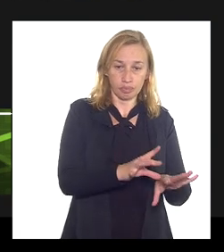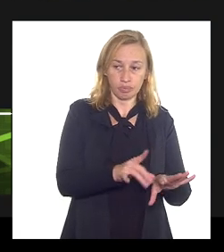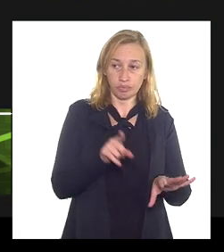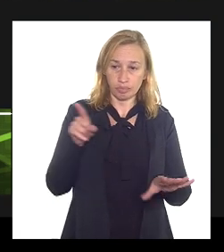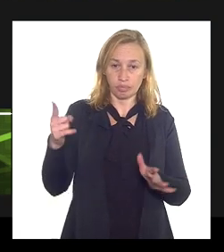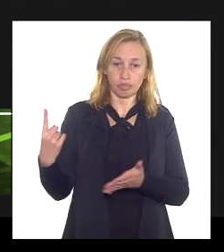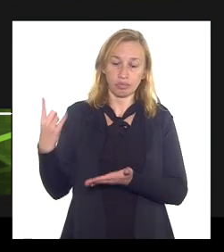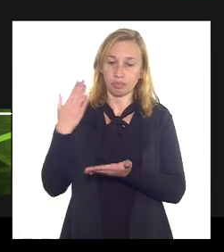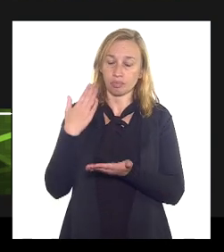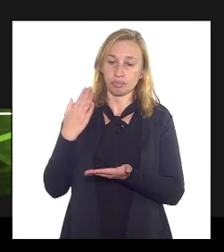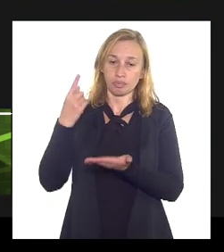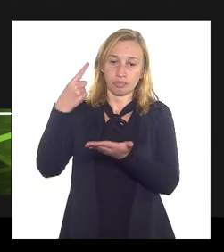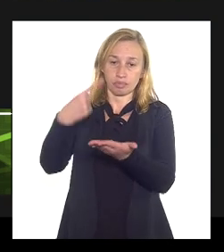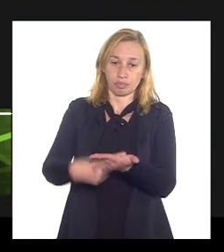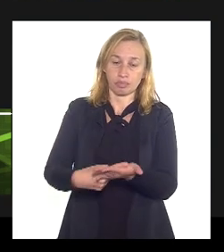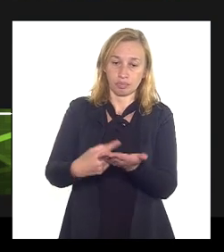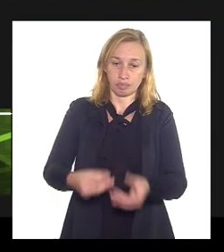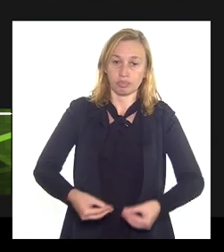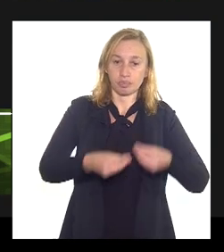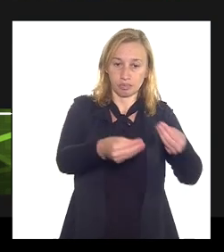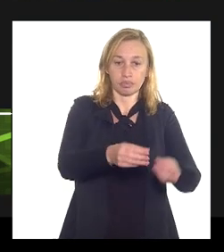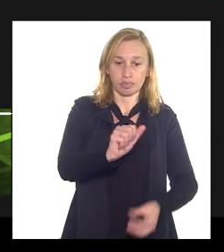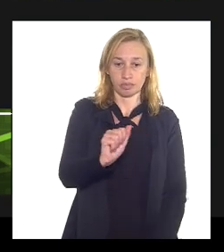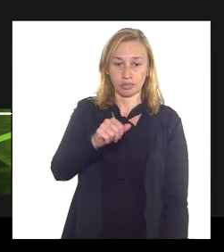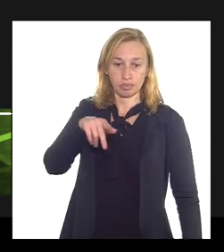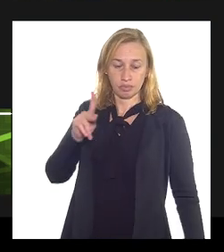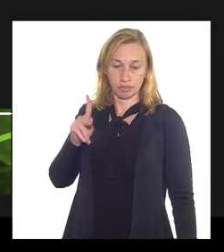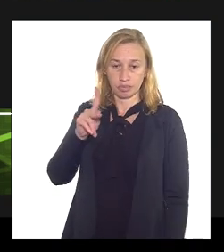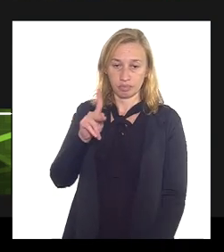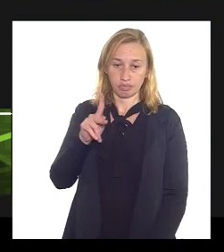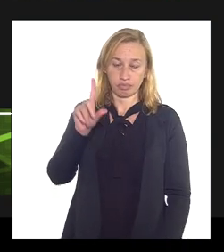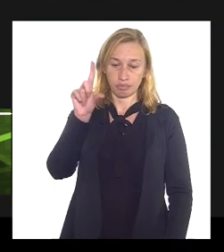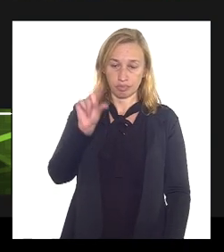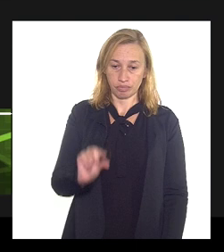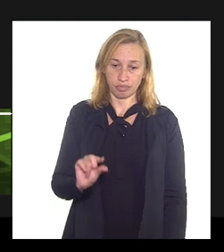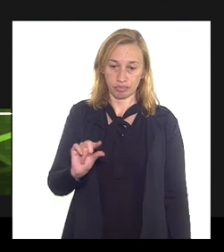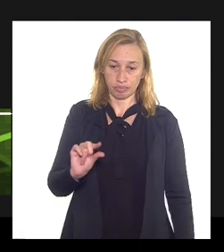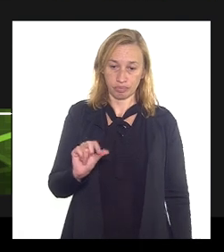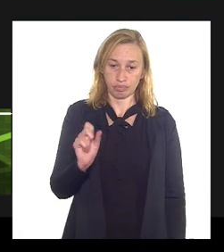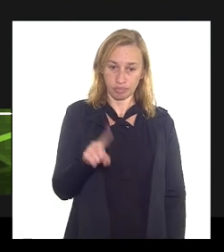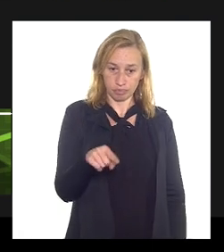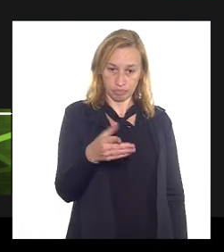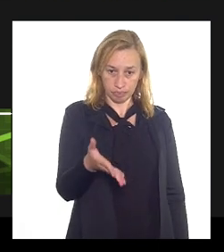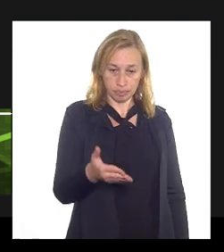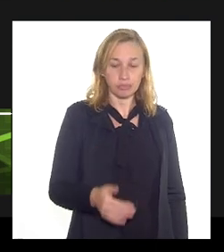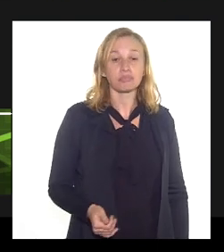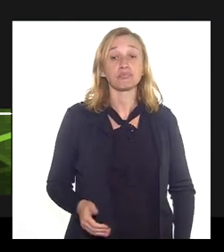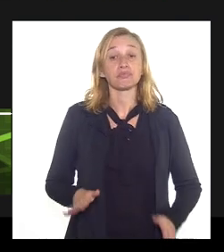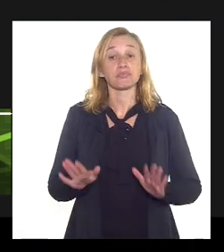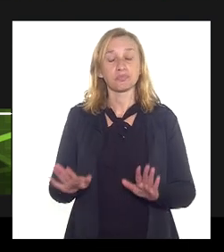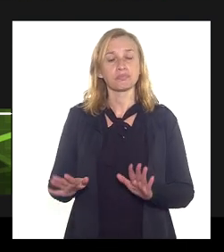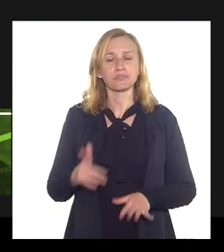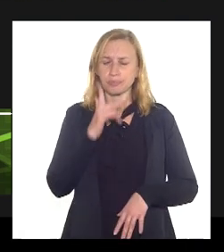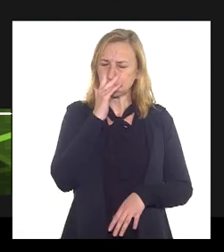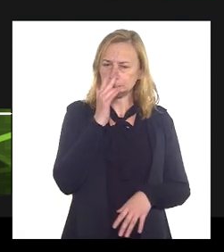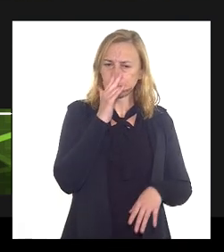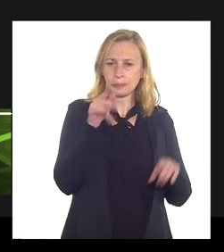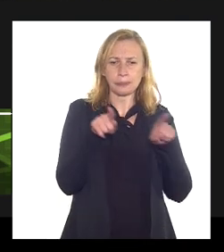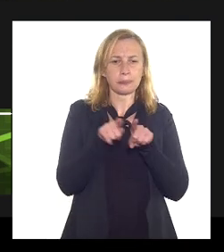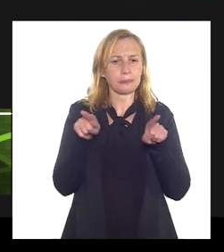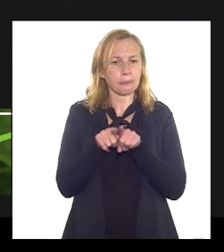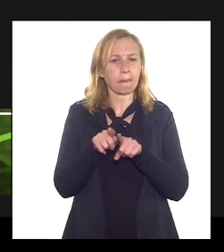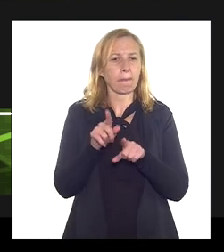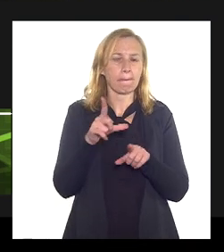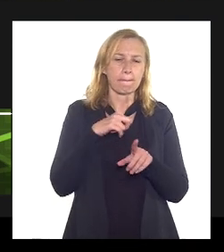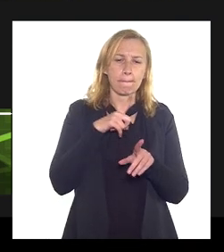compromete a dar para a INP é reconhecidamente reduzida me parece também que existe uma